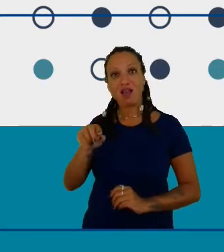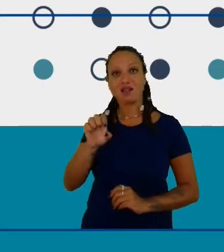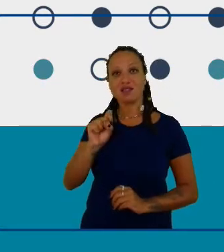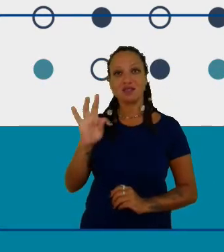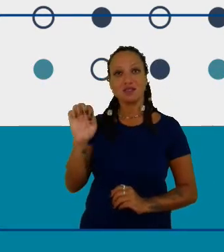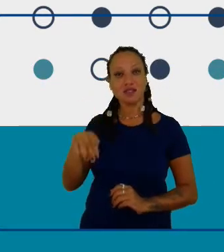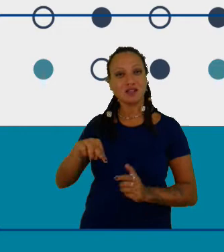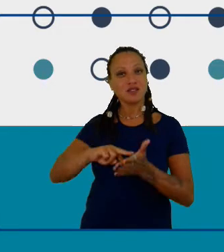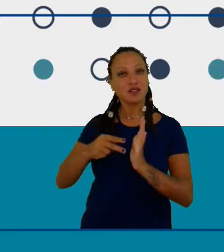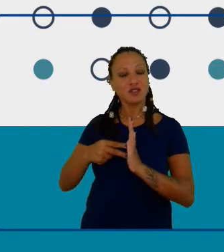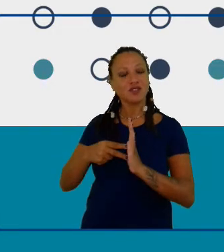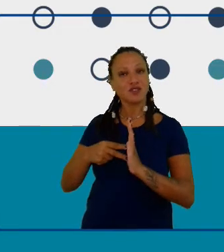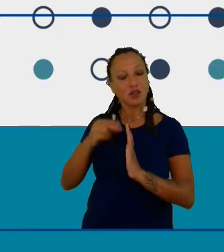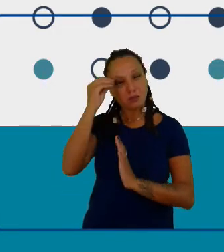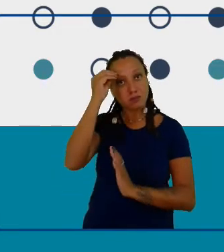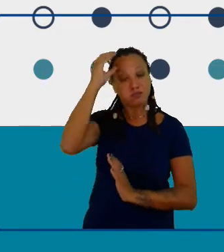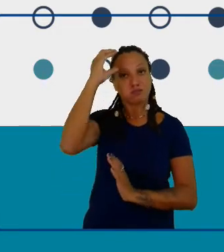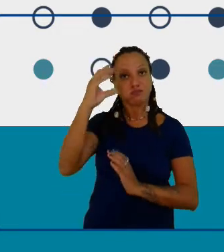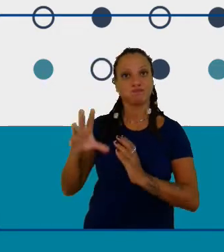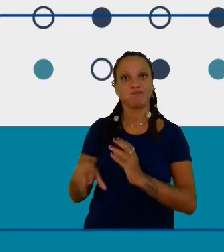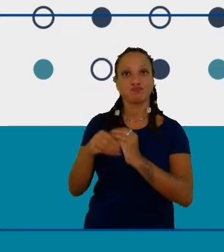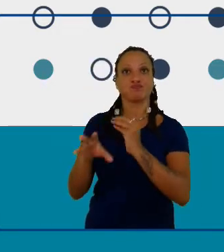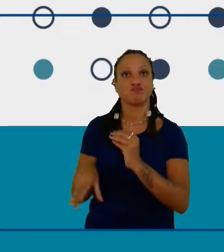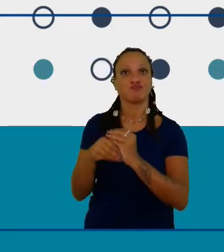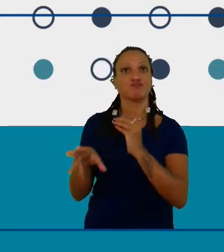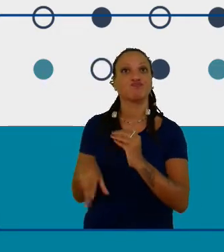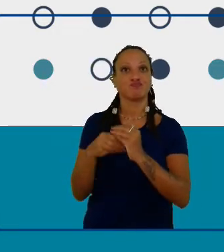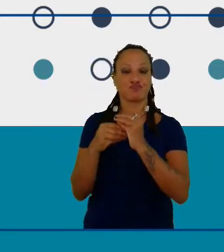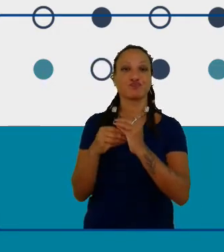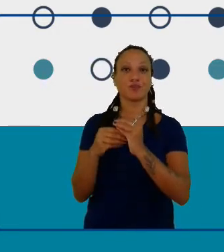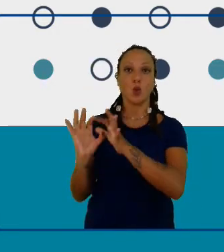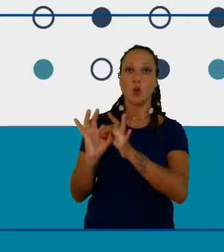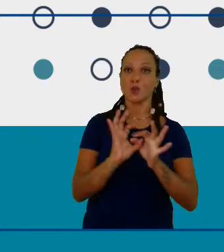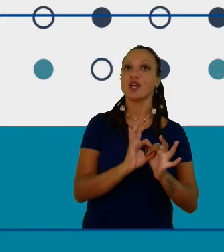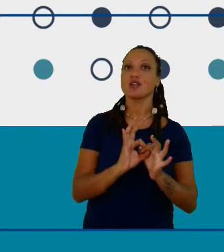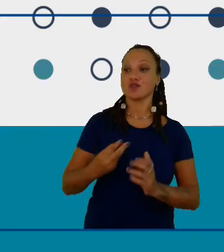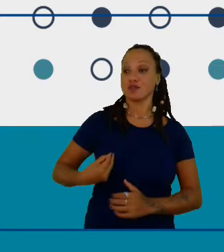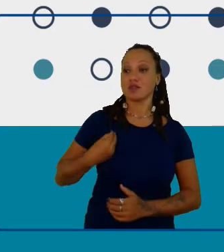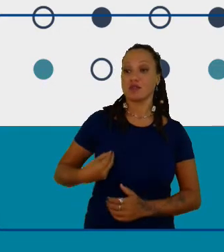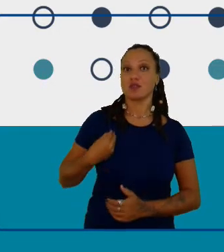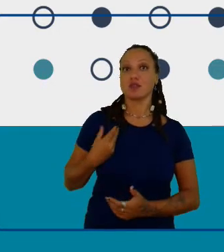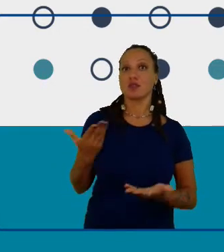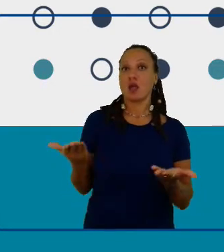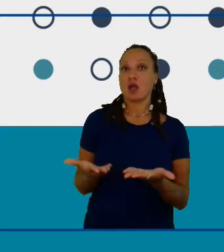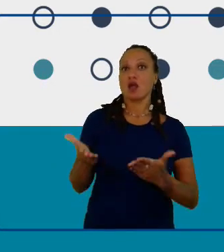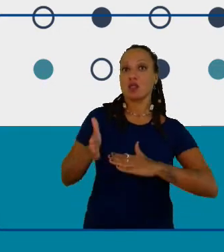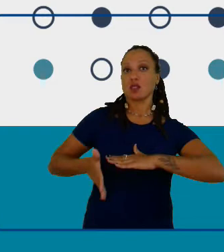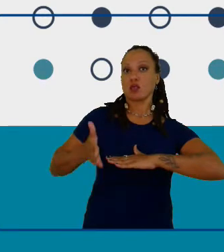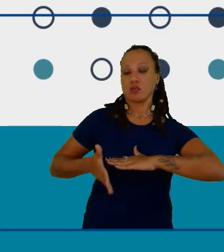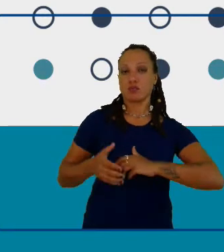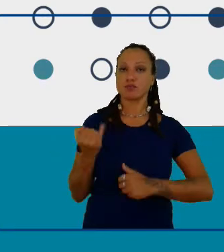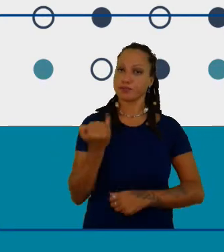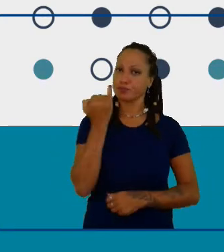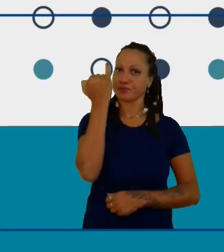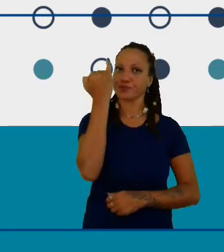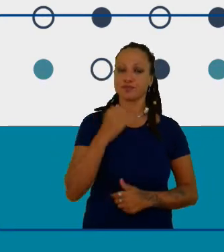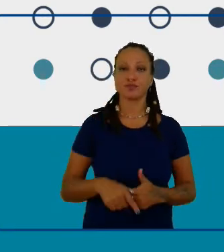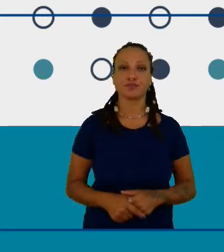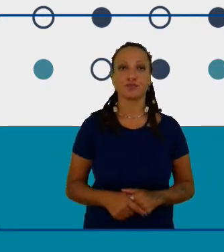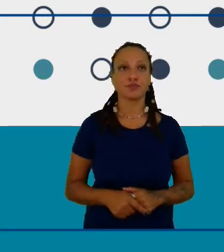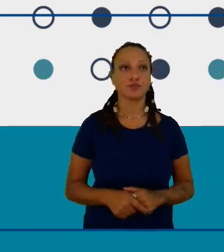o uso no contexto do mundo real, que é algo muito importante. Próximo slide. nosso